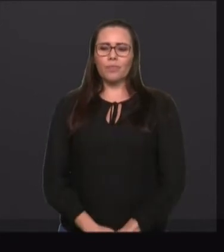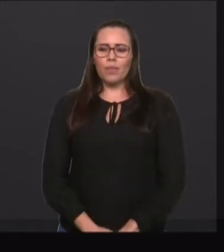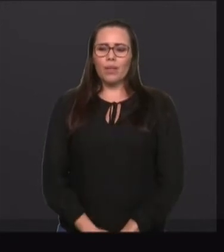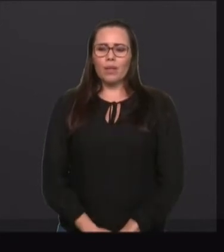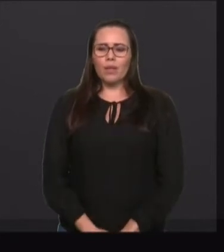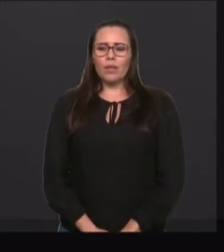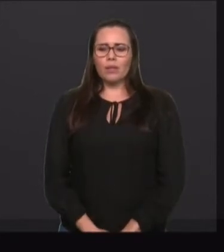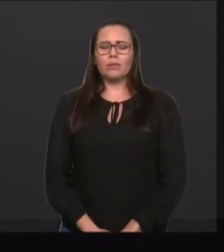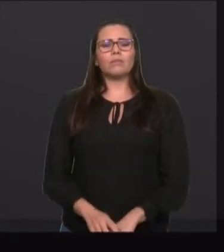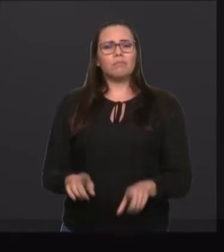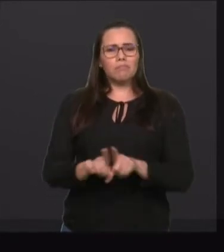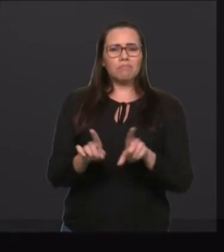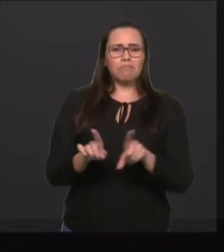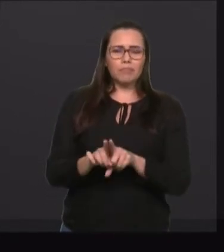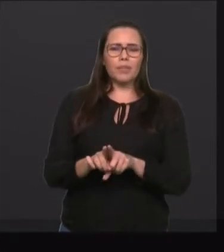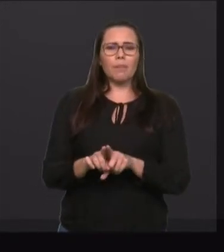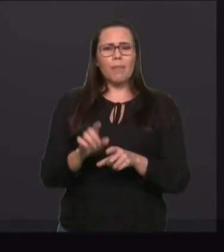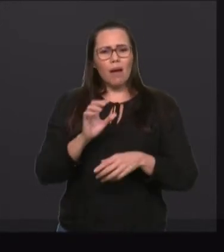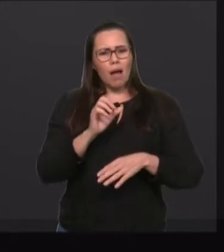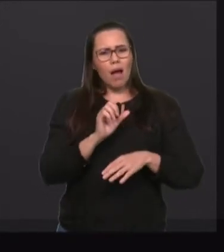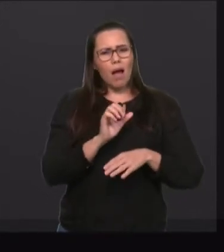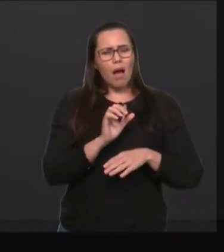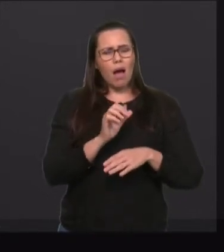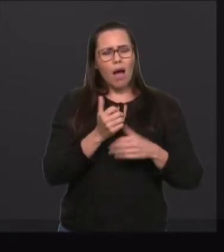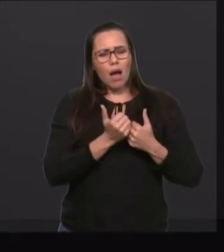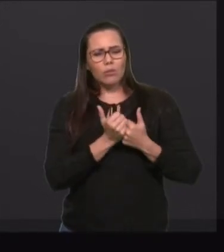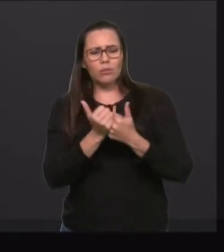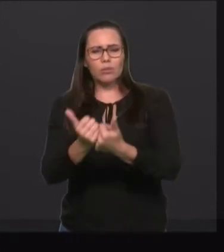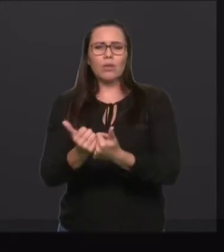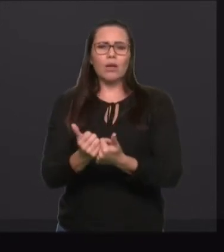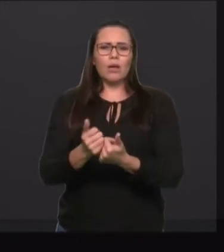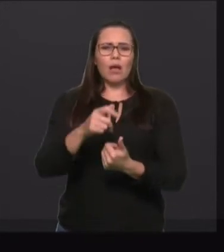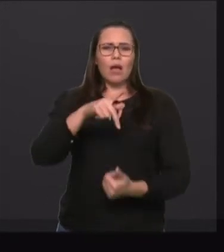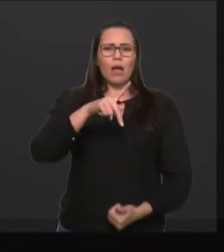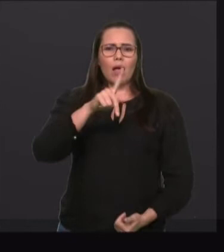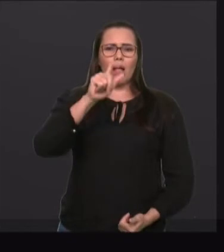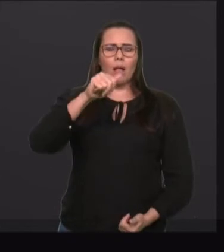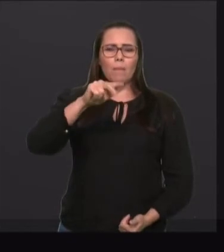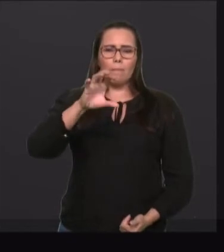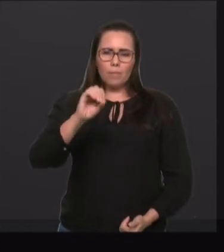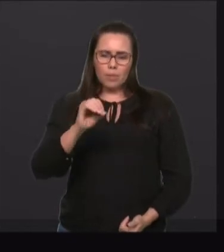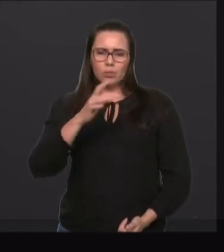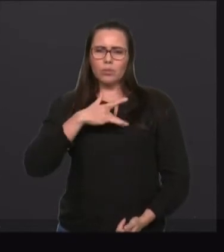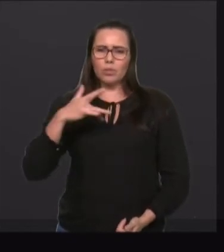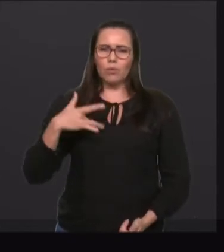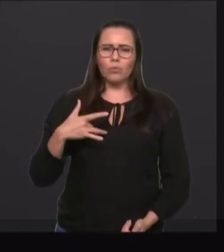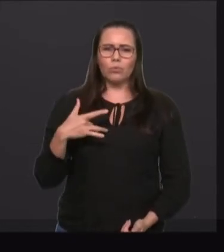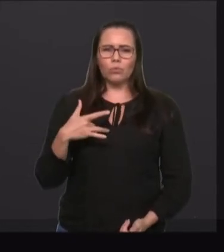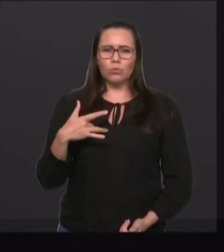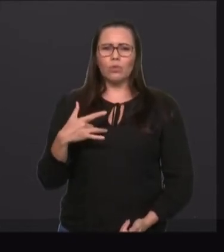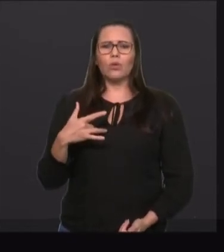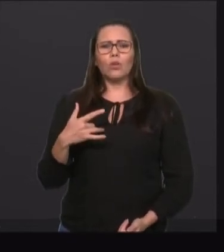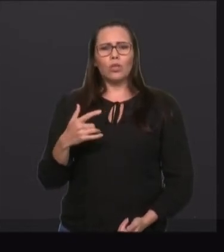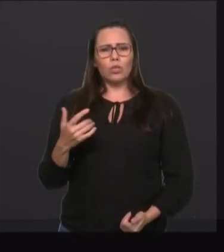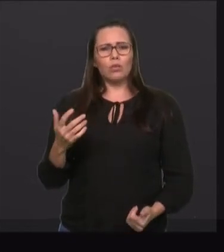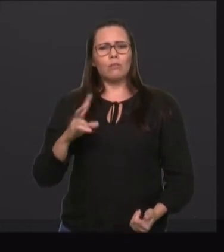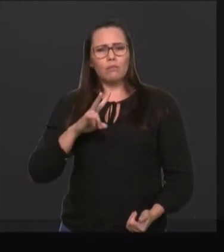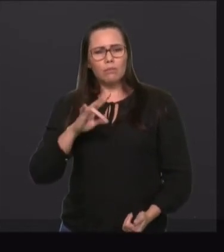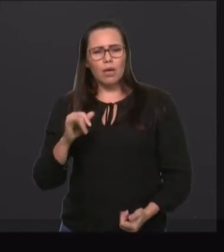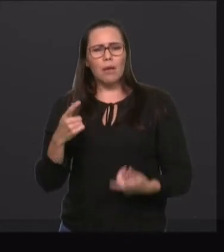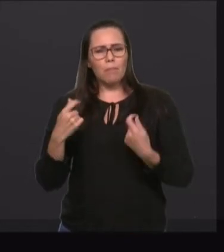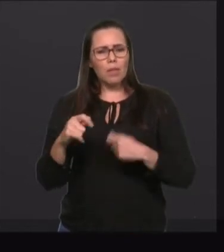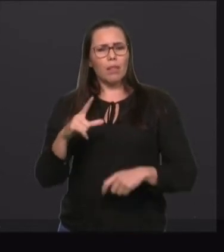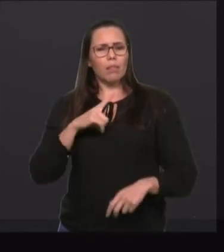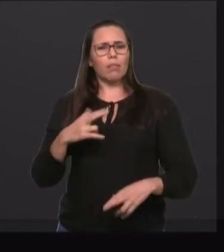no sentido de garantir esse direito no momento que o cidadão mais precisa. Destaco também que este pleito, presidente,